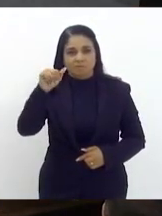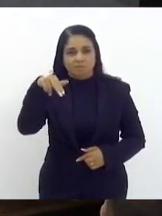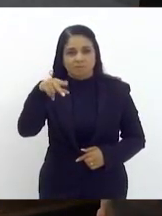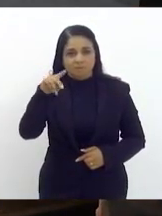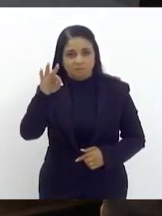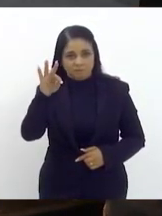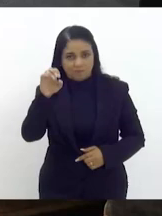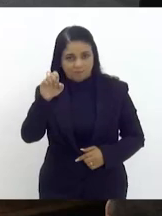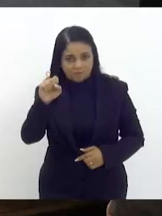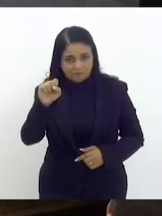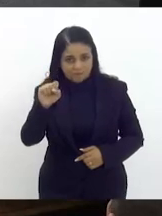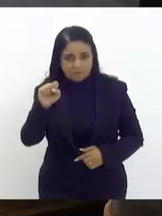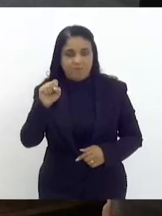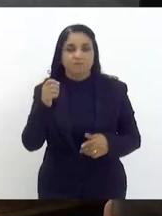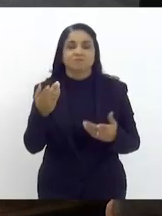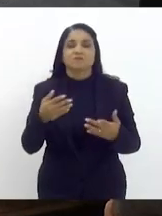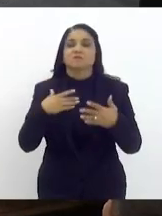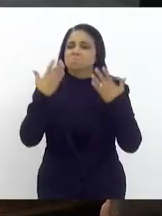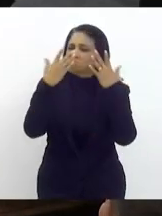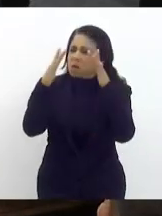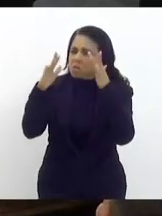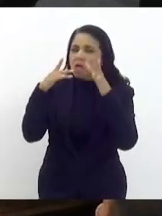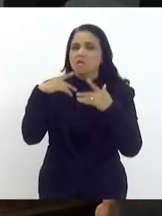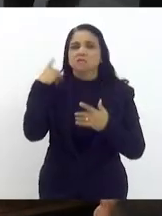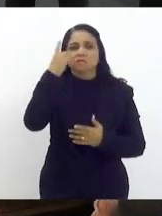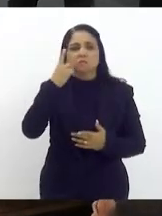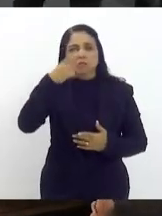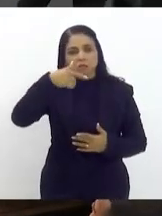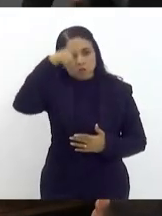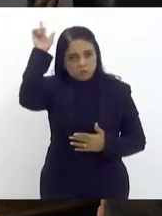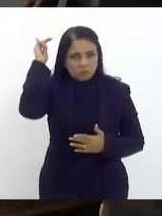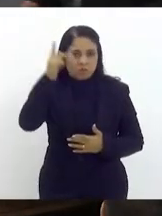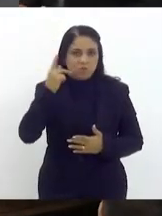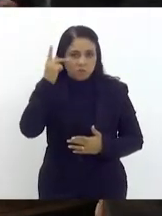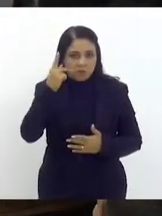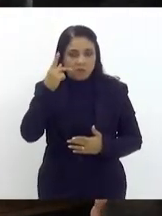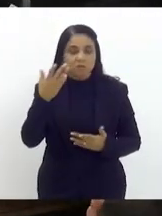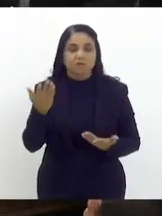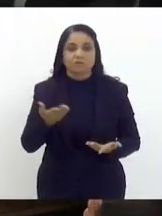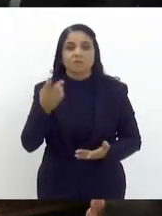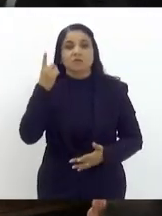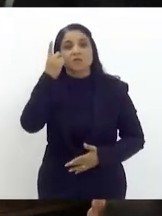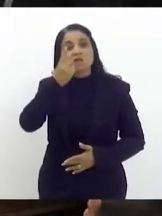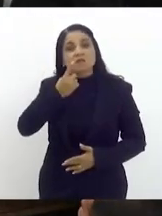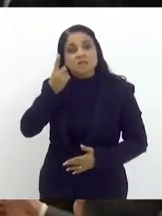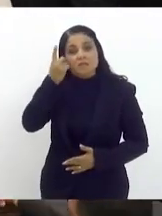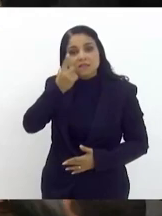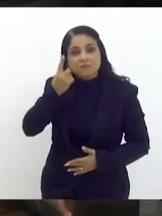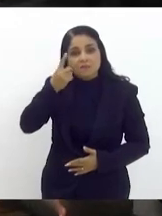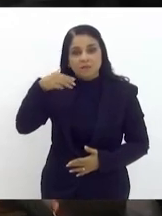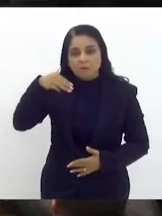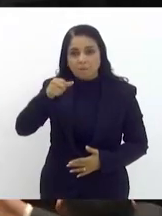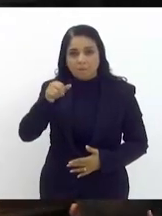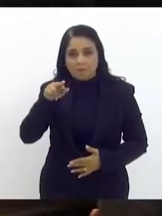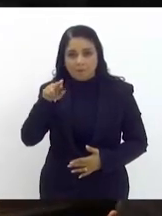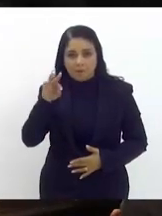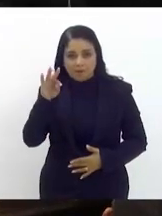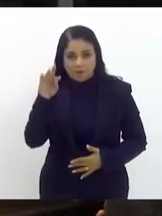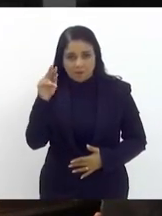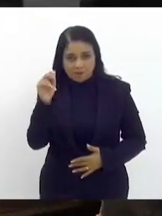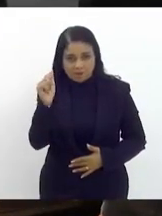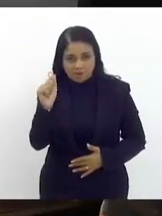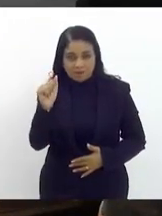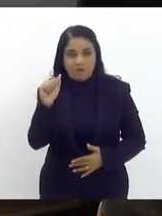Parabéns aí, deputado Luiz Paulo. A nossa nobre deputada Marta Rocha aí com a palavra.